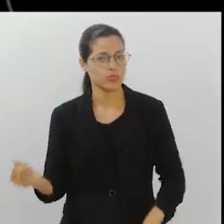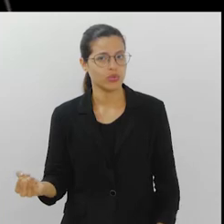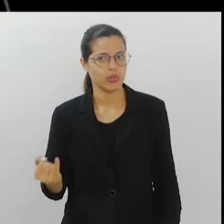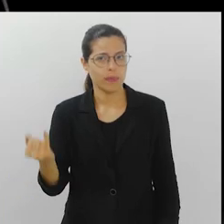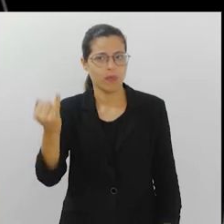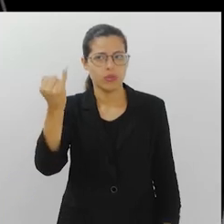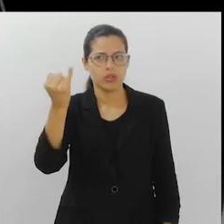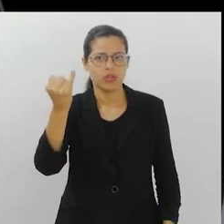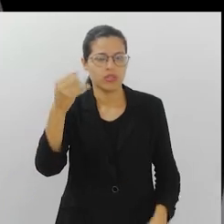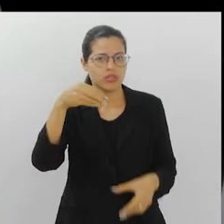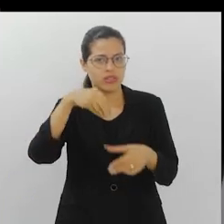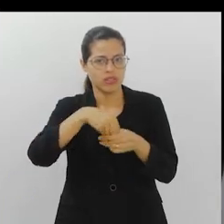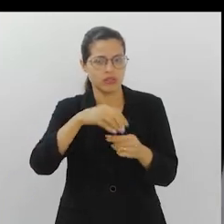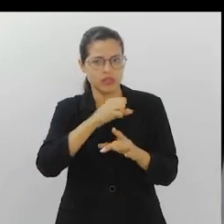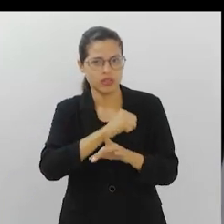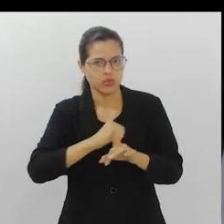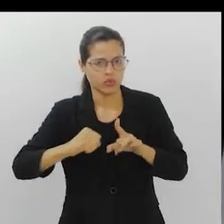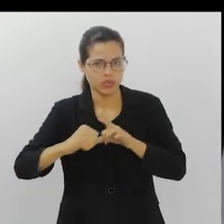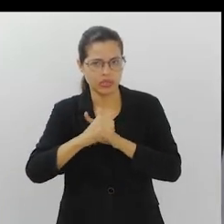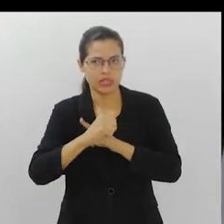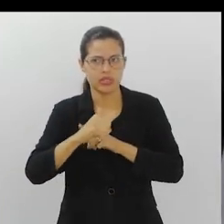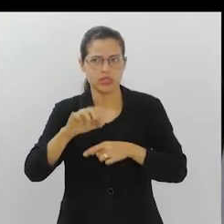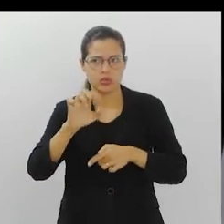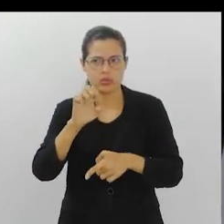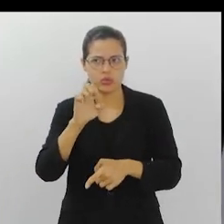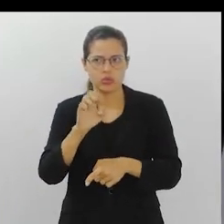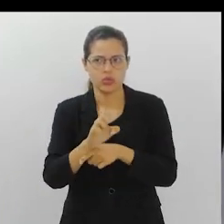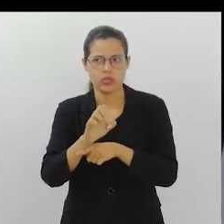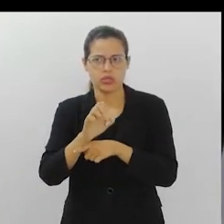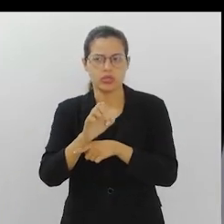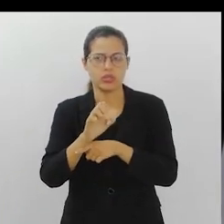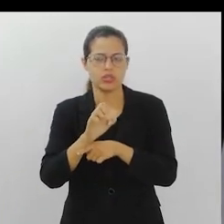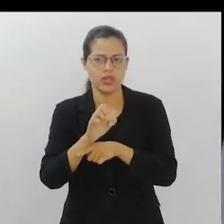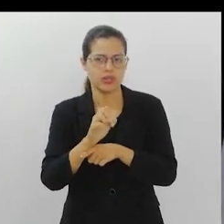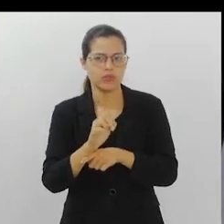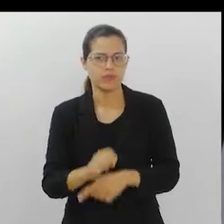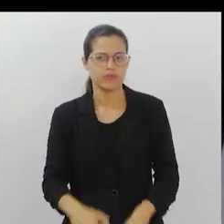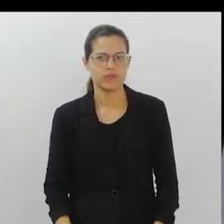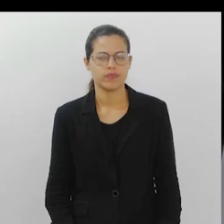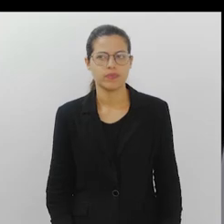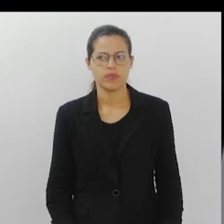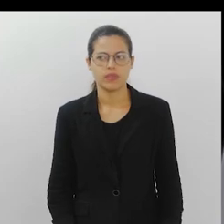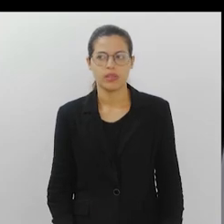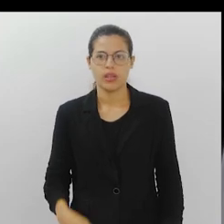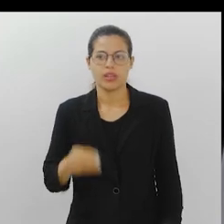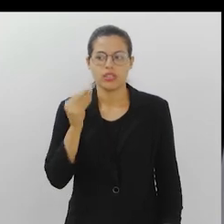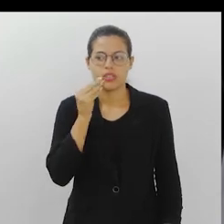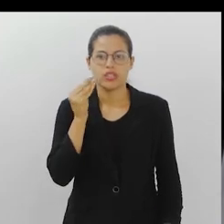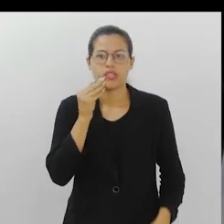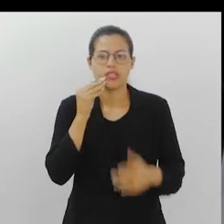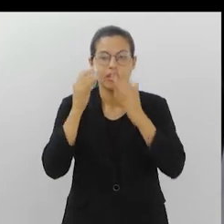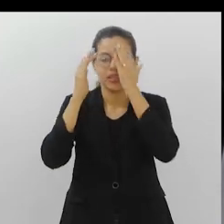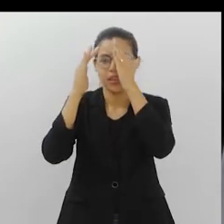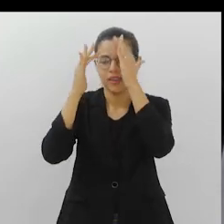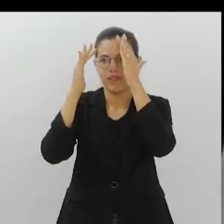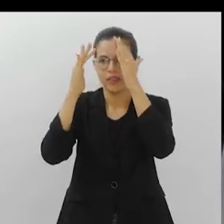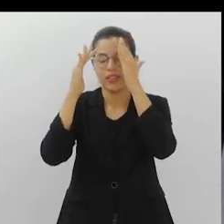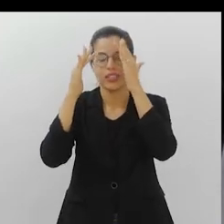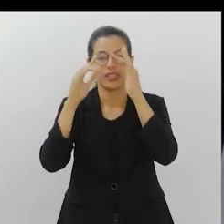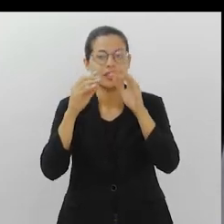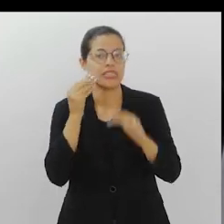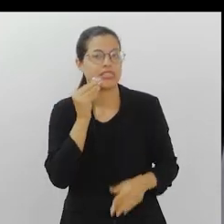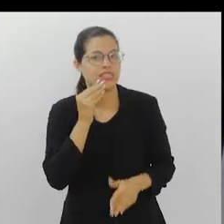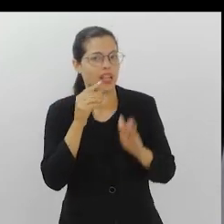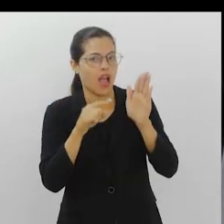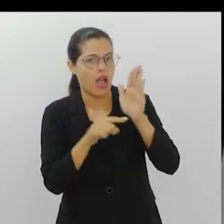importantíssimos dentro da nossa sociedade, da sociedade do Estado, dentro dessa sociedade que a gente vive. E a gente tenta refletir, e não